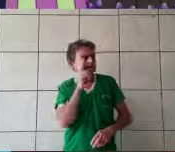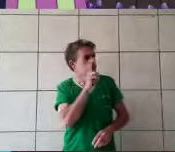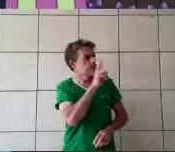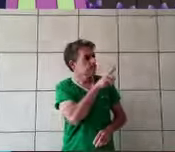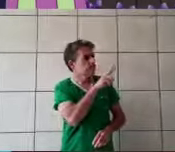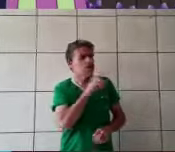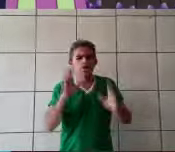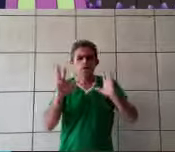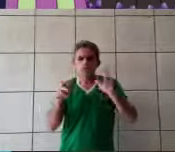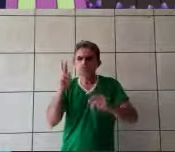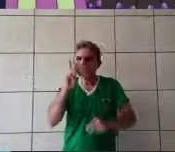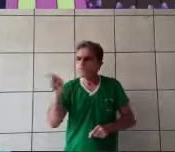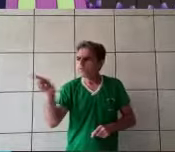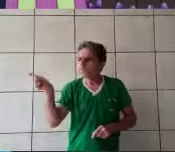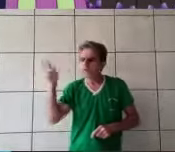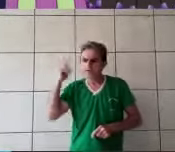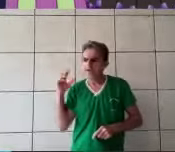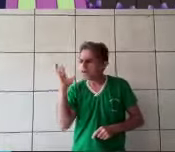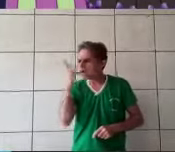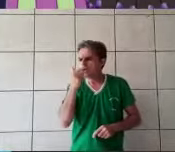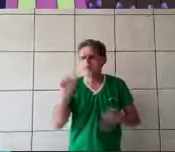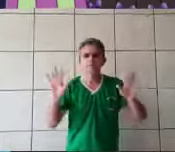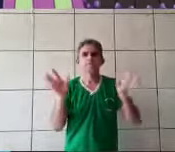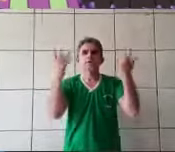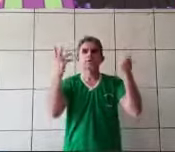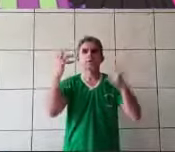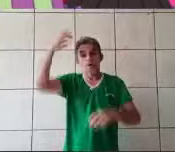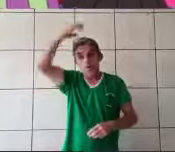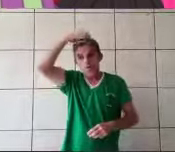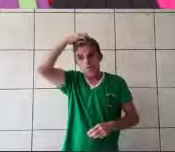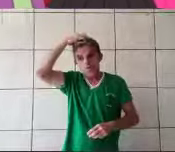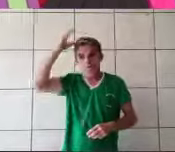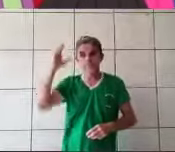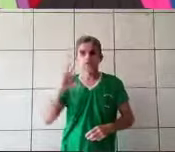Cinderela realmente se destacou entre todas as jovens mulheres do baile.